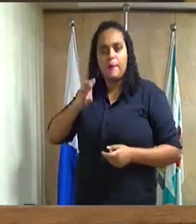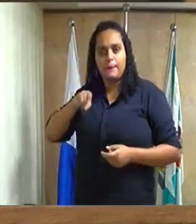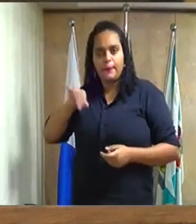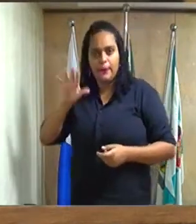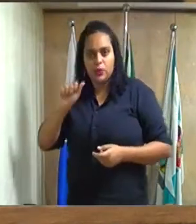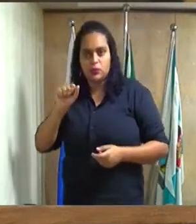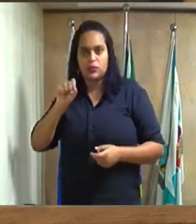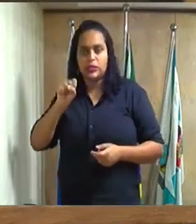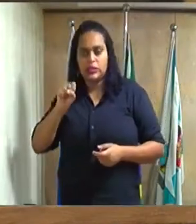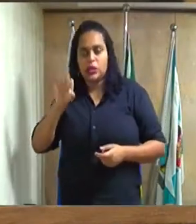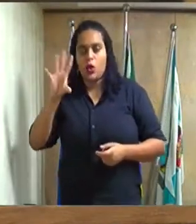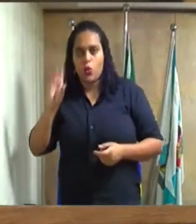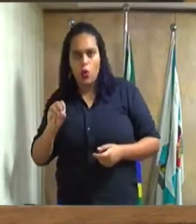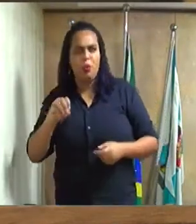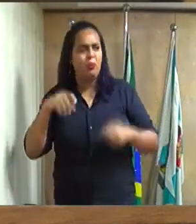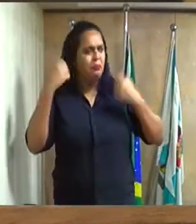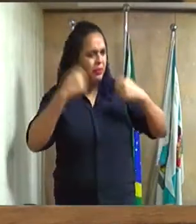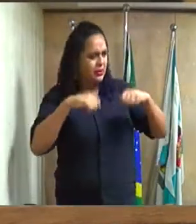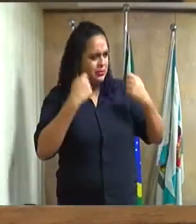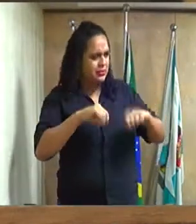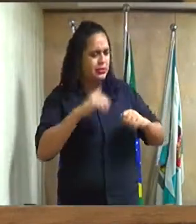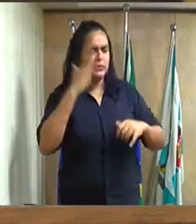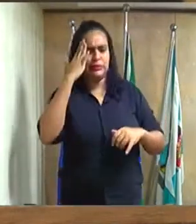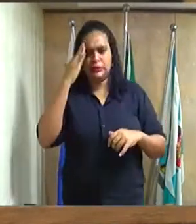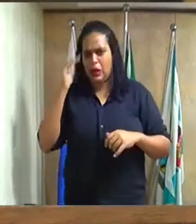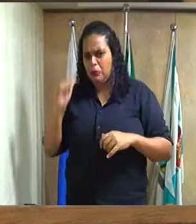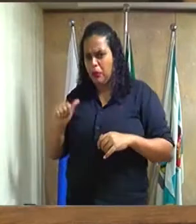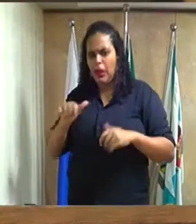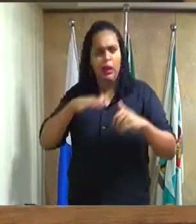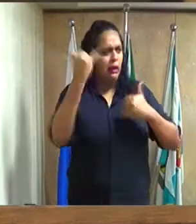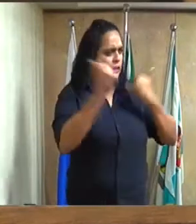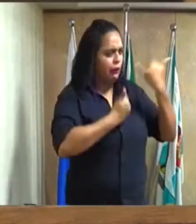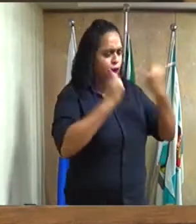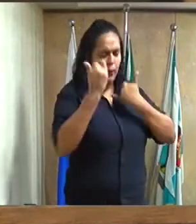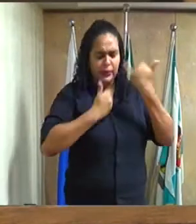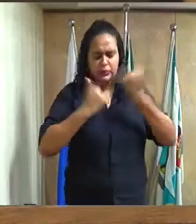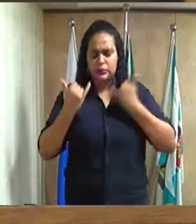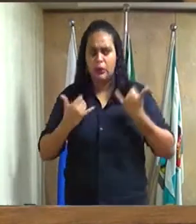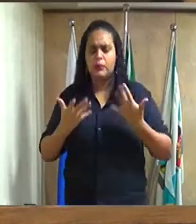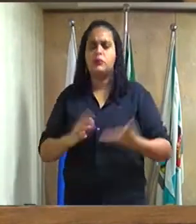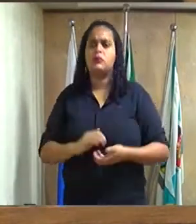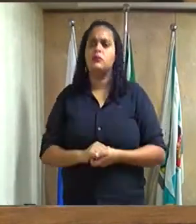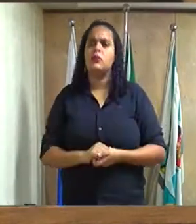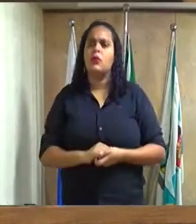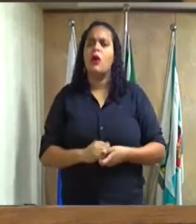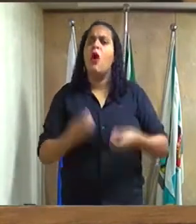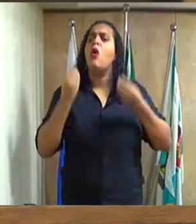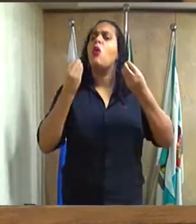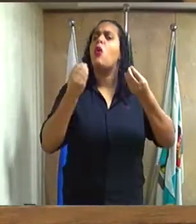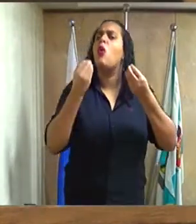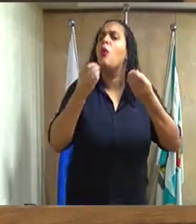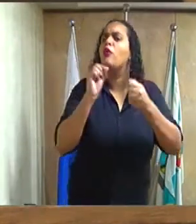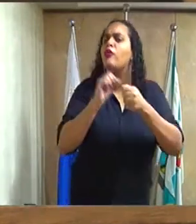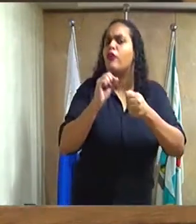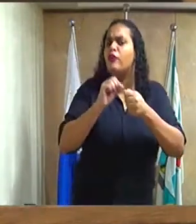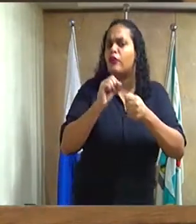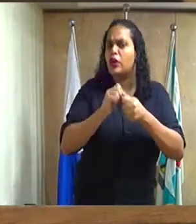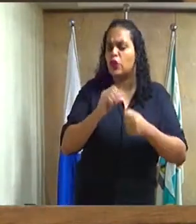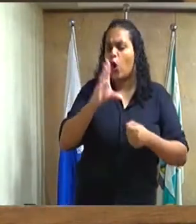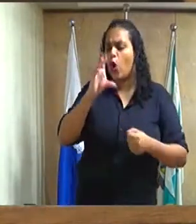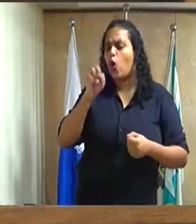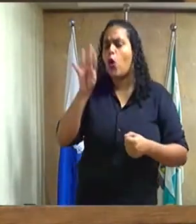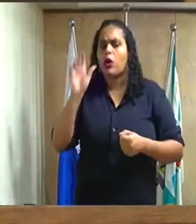Eu quero saber, eu preciso, vou precisar ter informações de como foi prestado contas deste